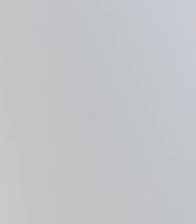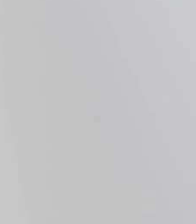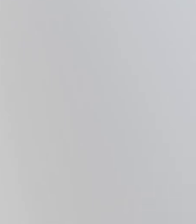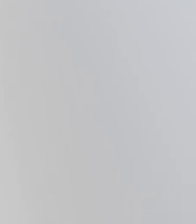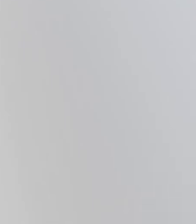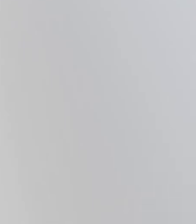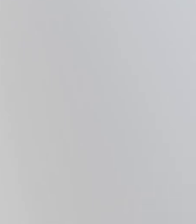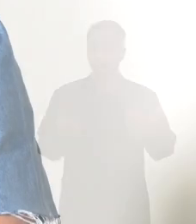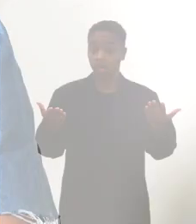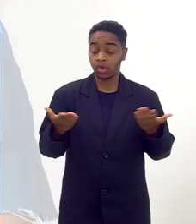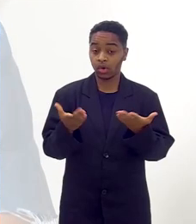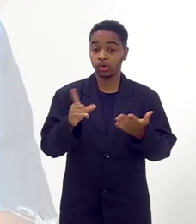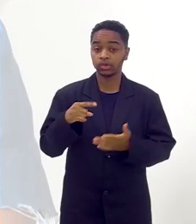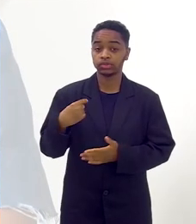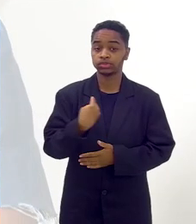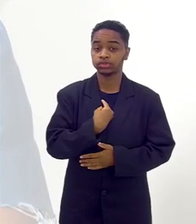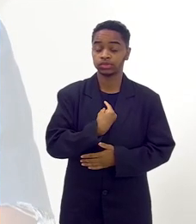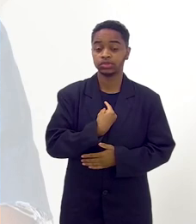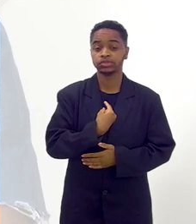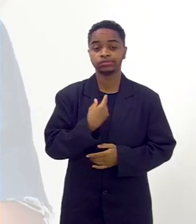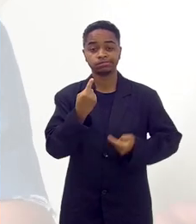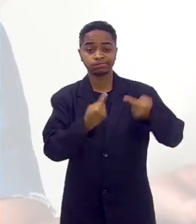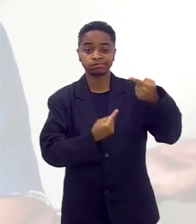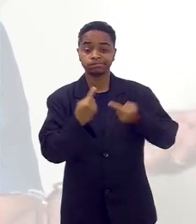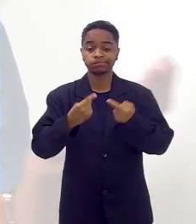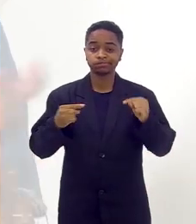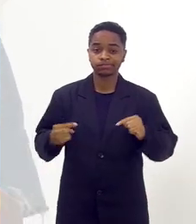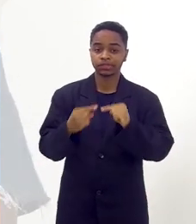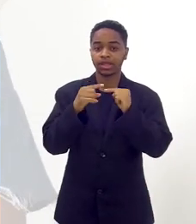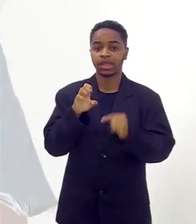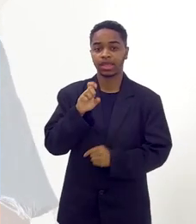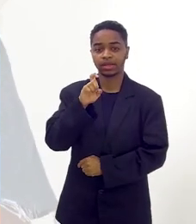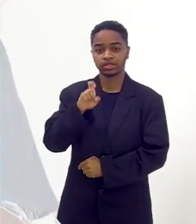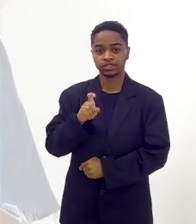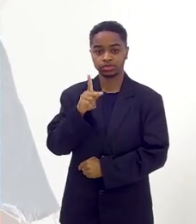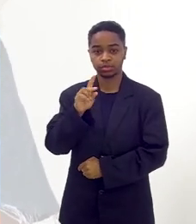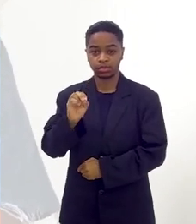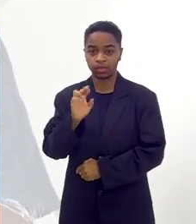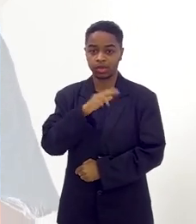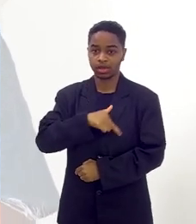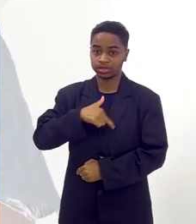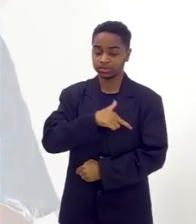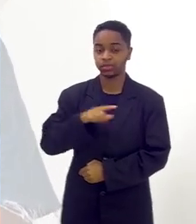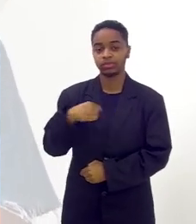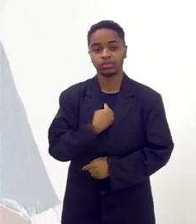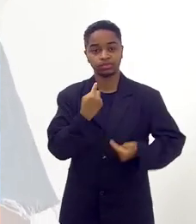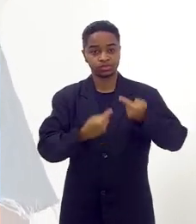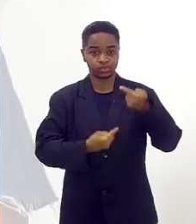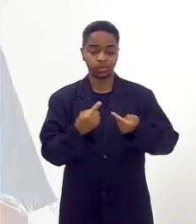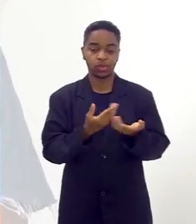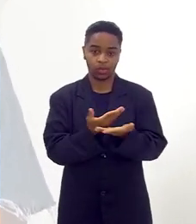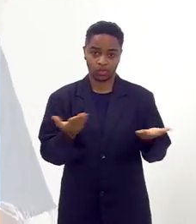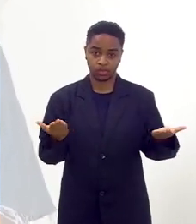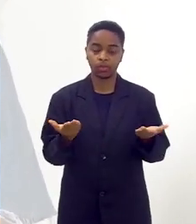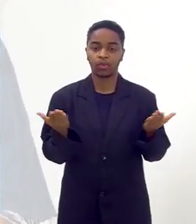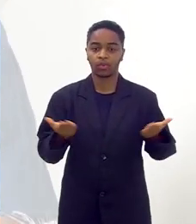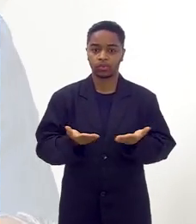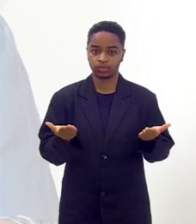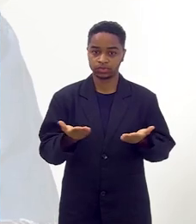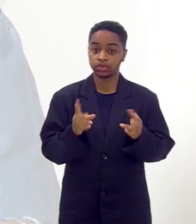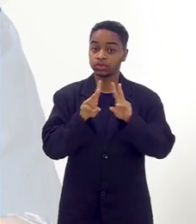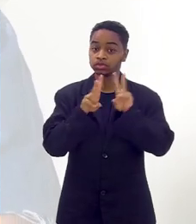O programa Expo Religião de hoje é puramente Expo Religião. É sobre isso que nós vamos falar,